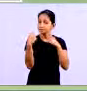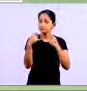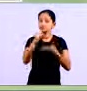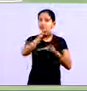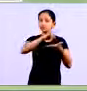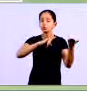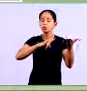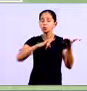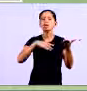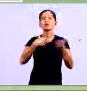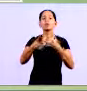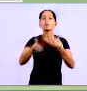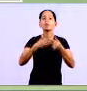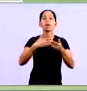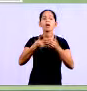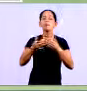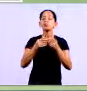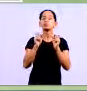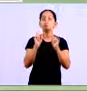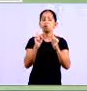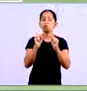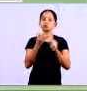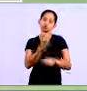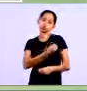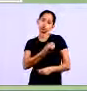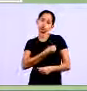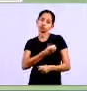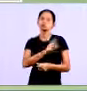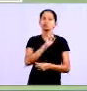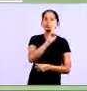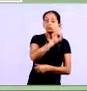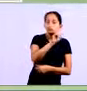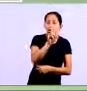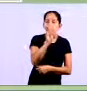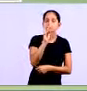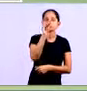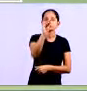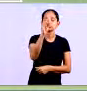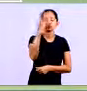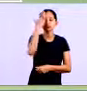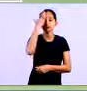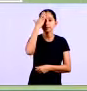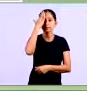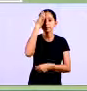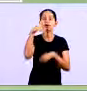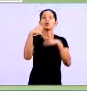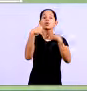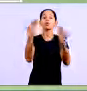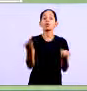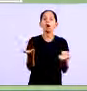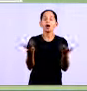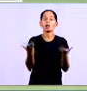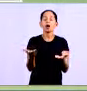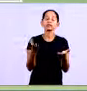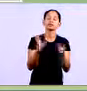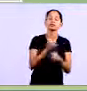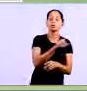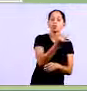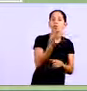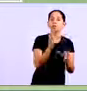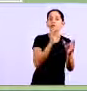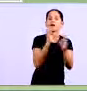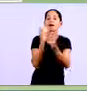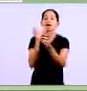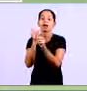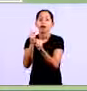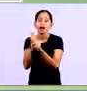o aqui, ele pode ser qualquer tipo de documento, tá? O importante é que você tenha esse controle, por quê? Quando você quiser saber quanto você tem para pagar, você